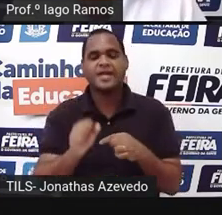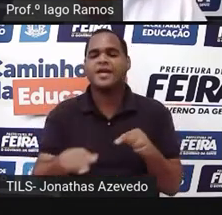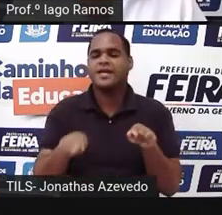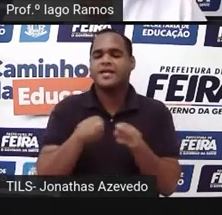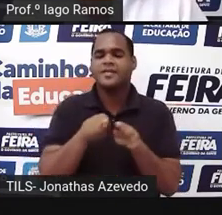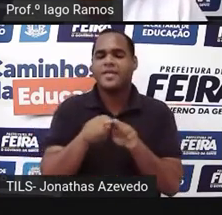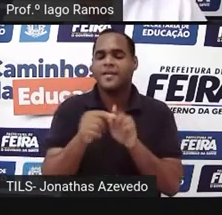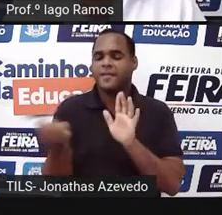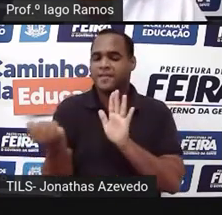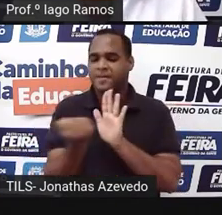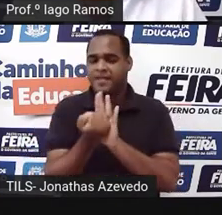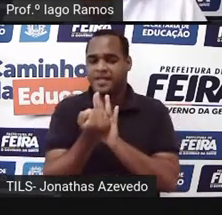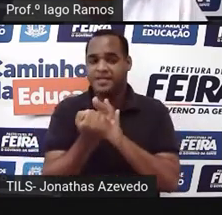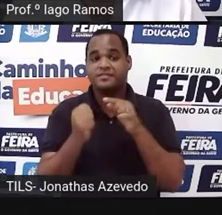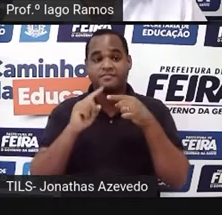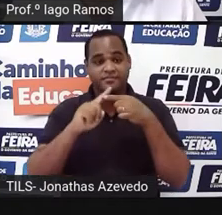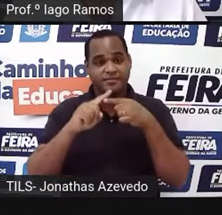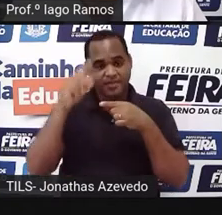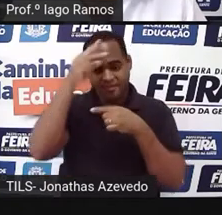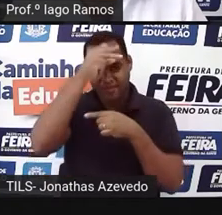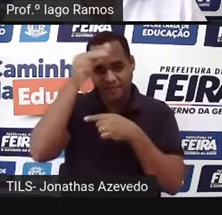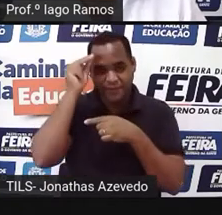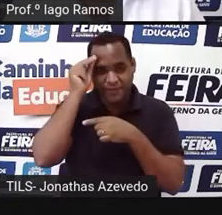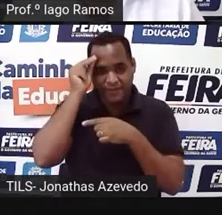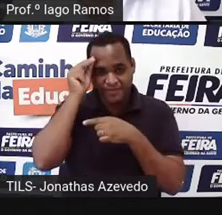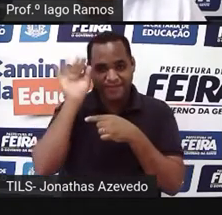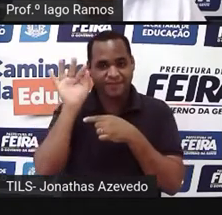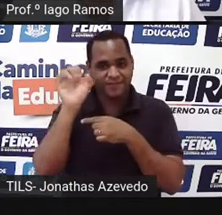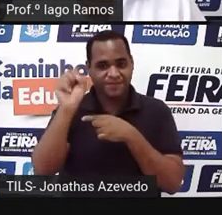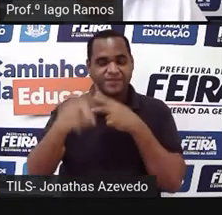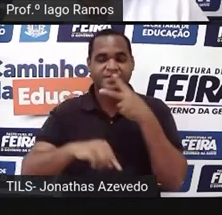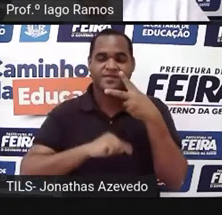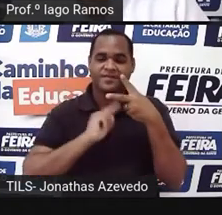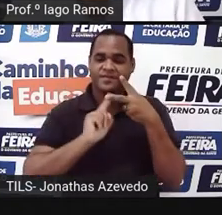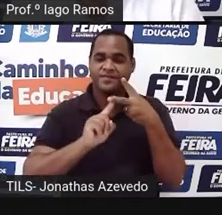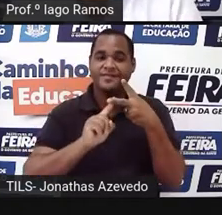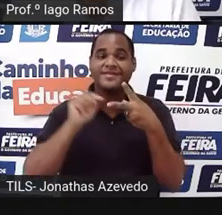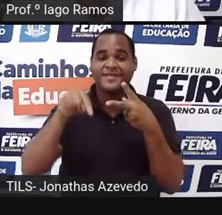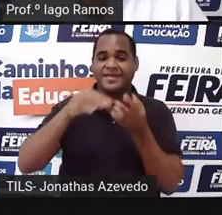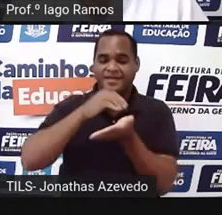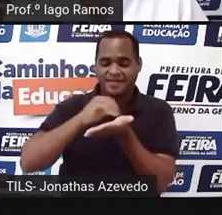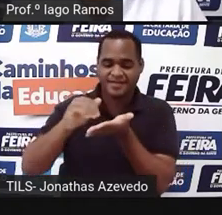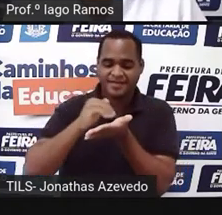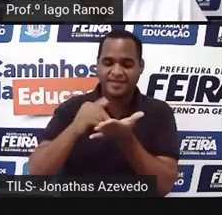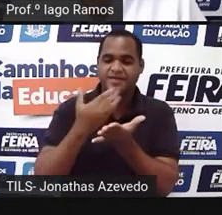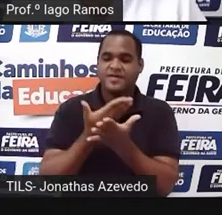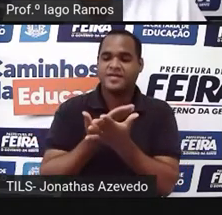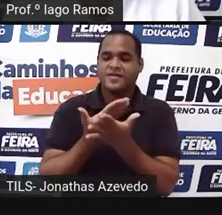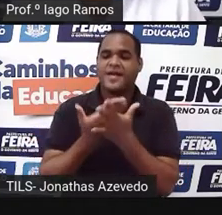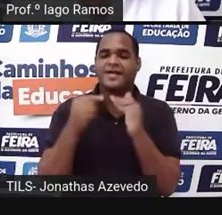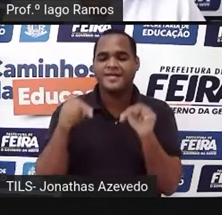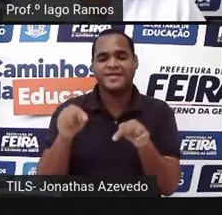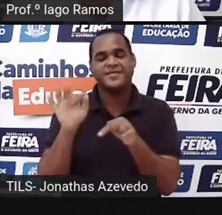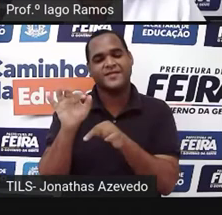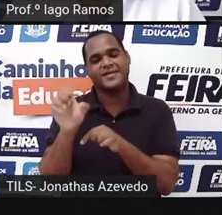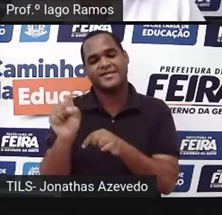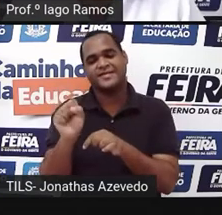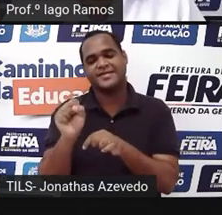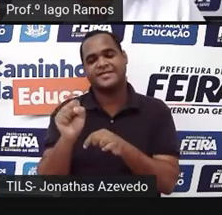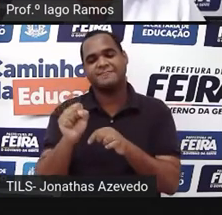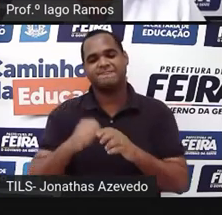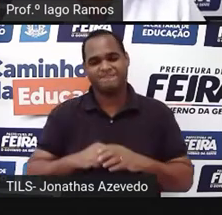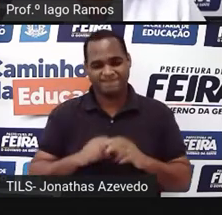que tem as logomarcas da Prefeitura Municipal de Feira de Santana e da própria Secretaria de Educação aqui do nosso